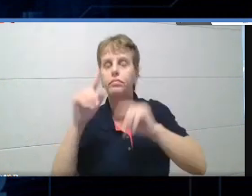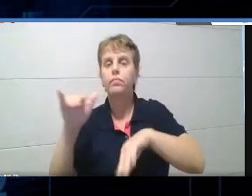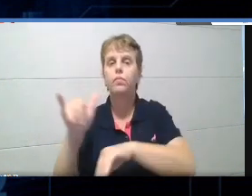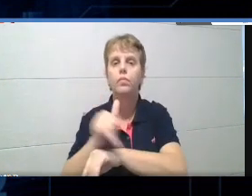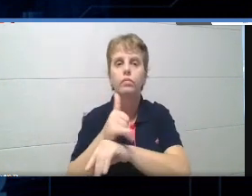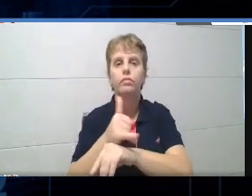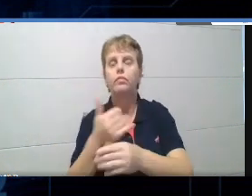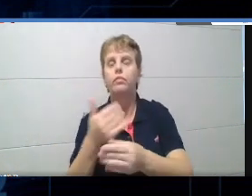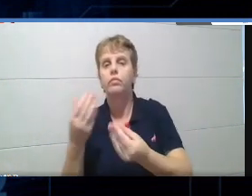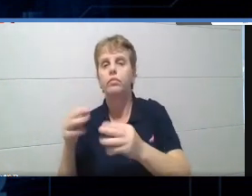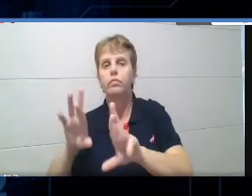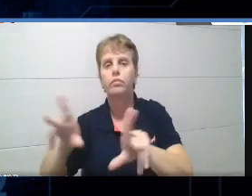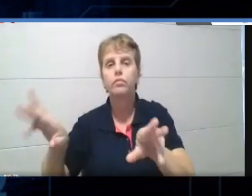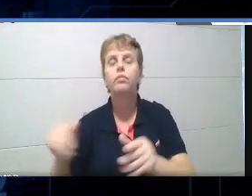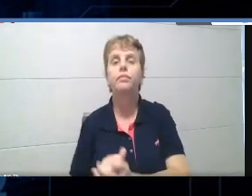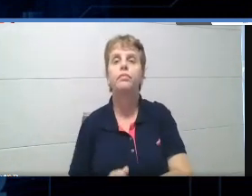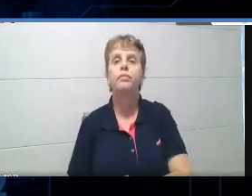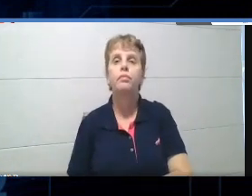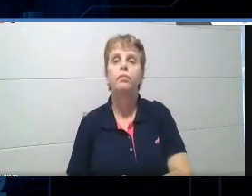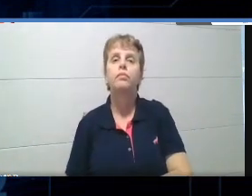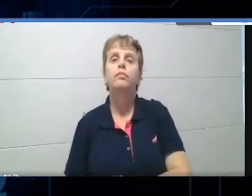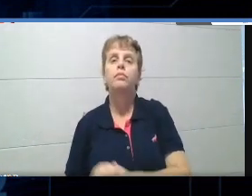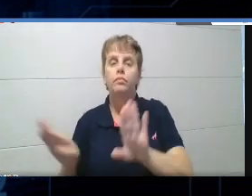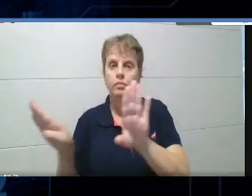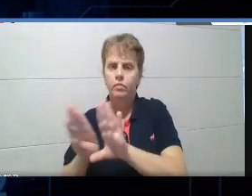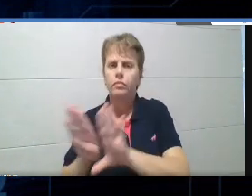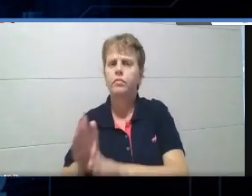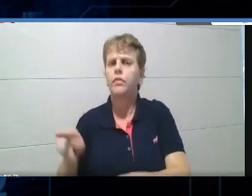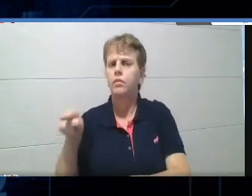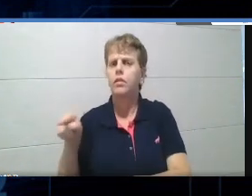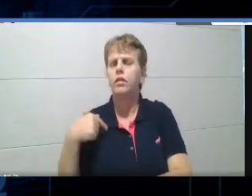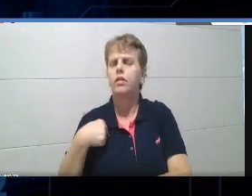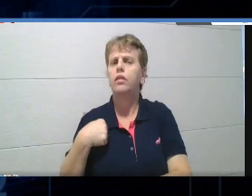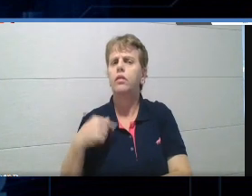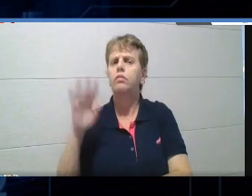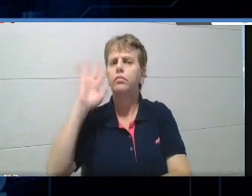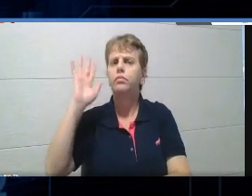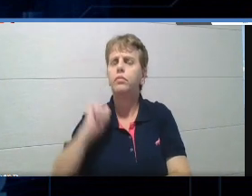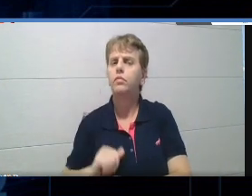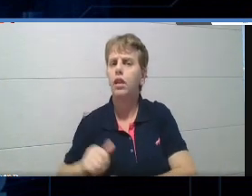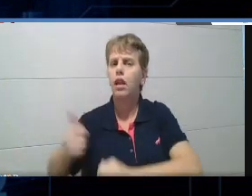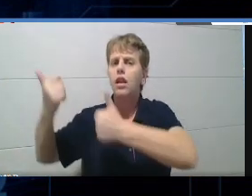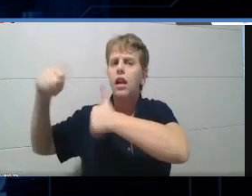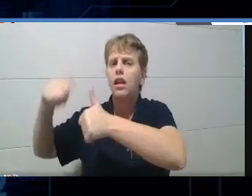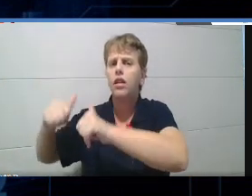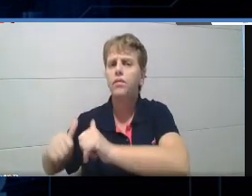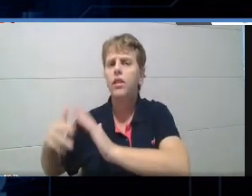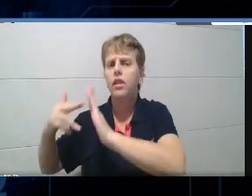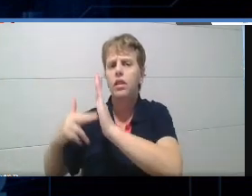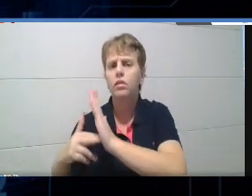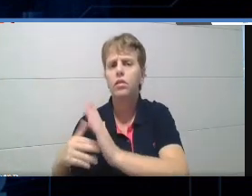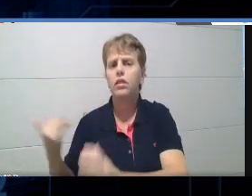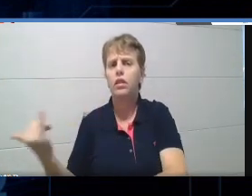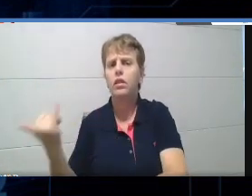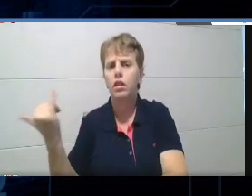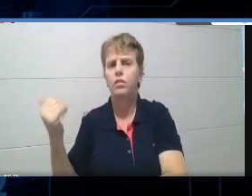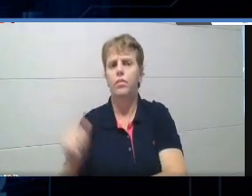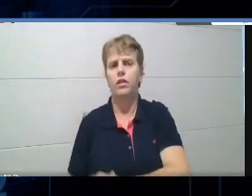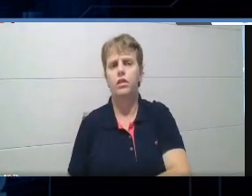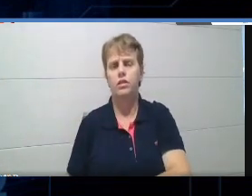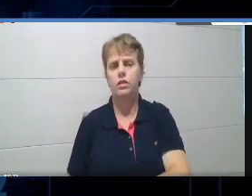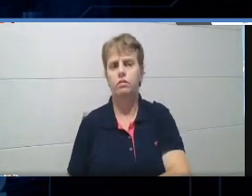disso, na prática, eu ainda trago uma reflexão para você, né, avaliar é importante porque eu preciso que a minha atividade